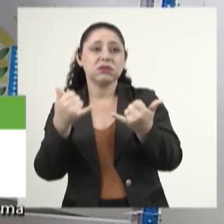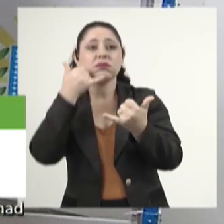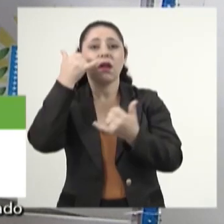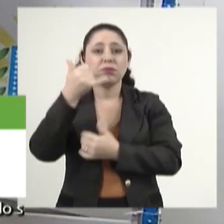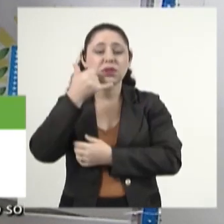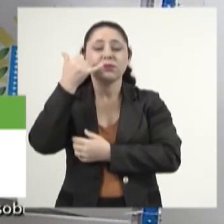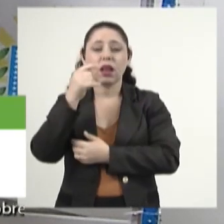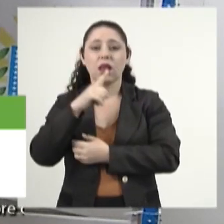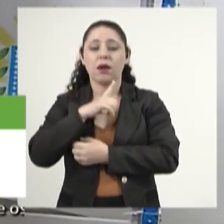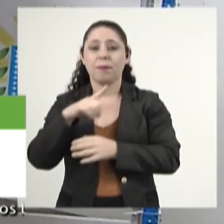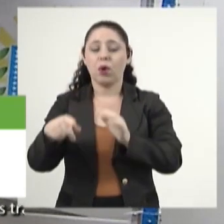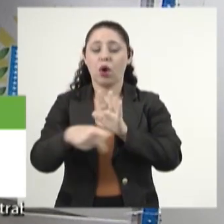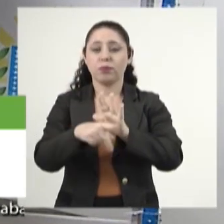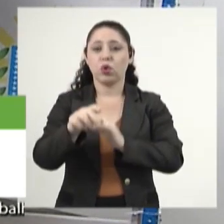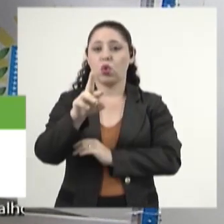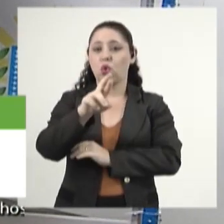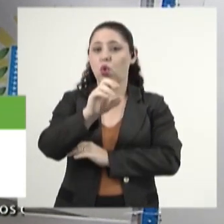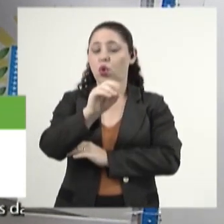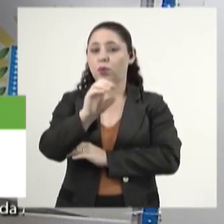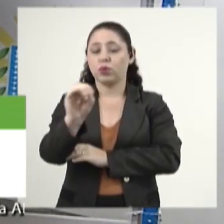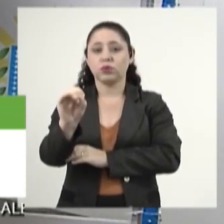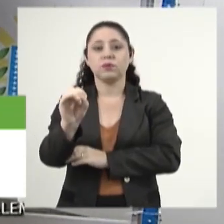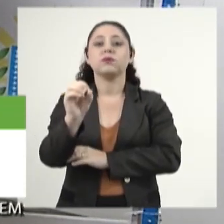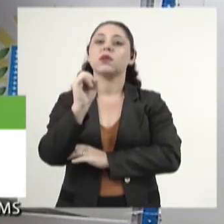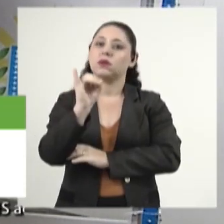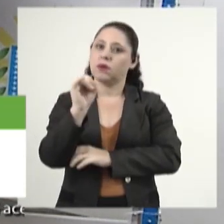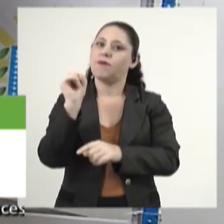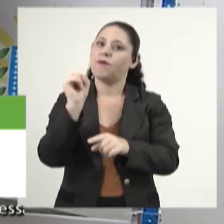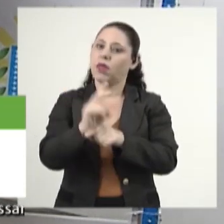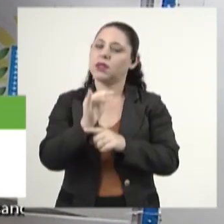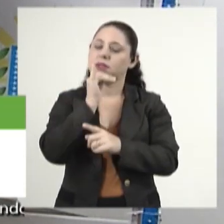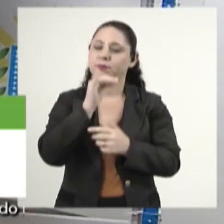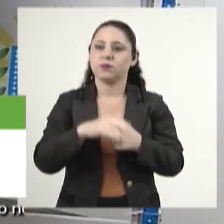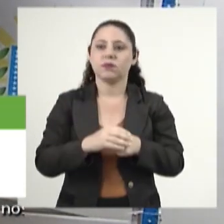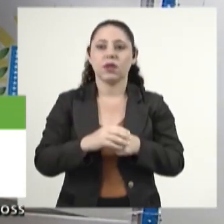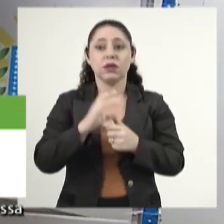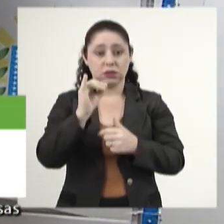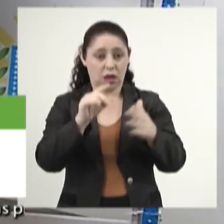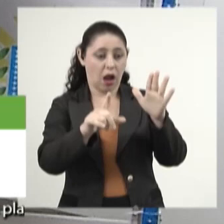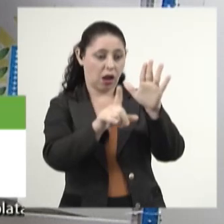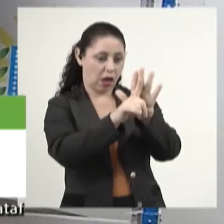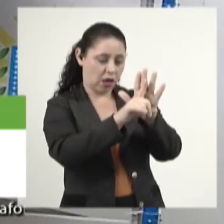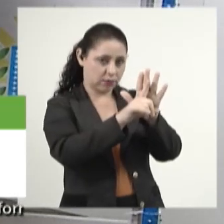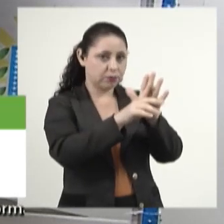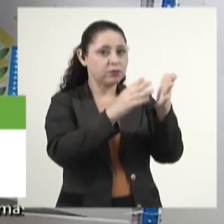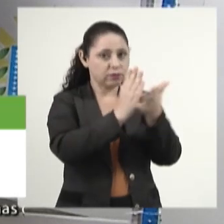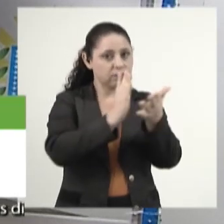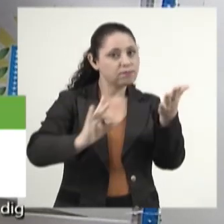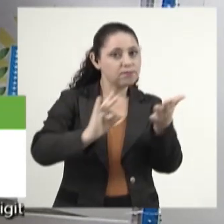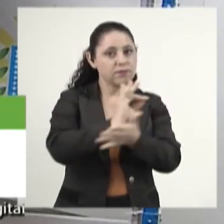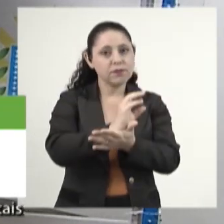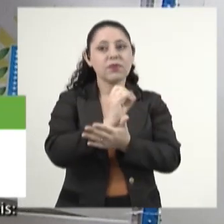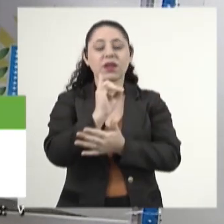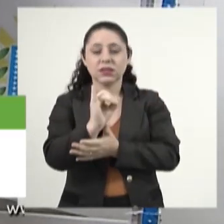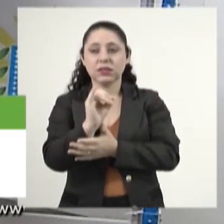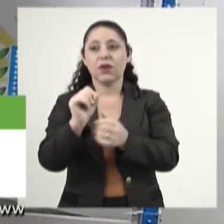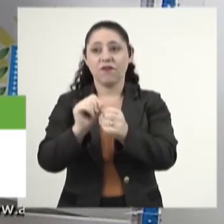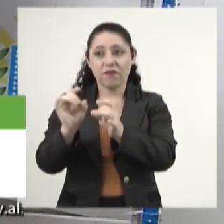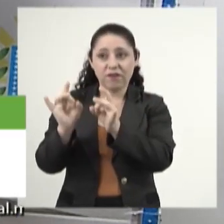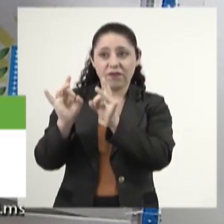ferramenta aqui, por meio desses robôs, e a venda, se a lei for, caso ela seja aprovada e sancionada, e essa venda for